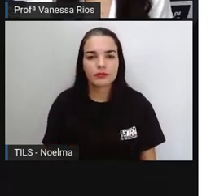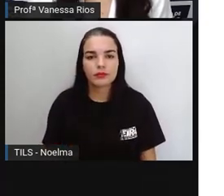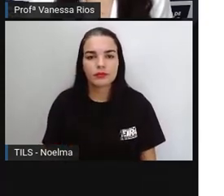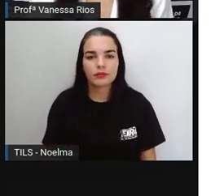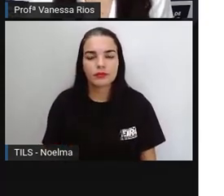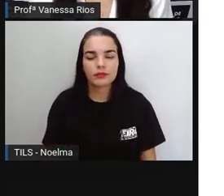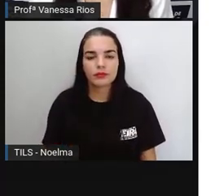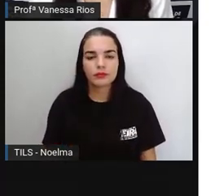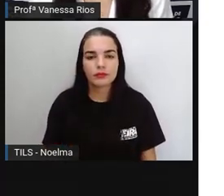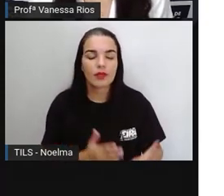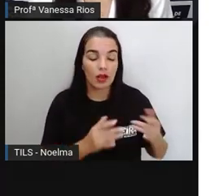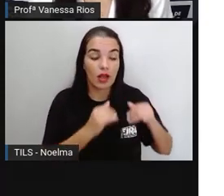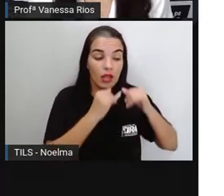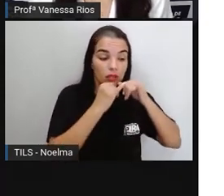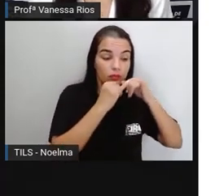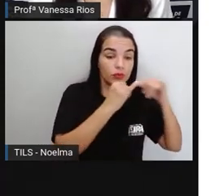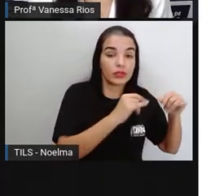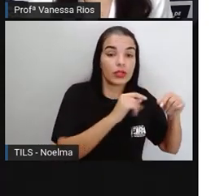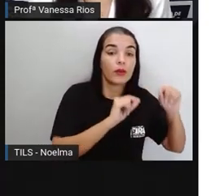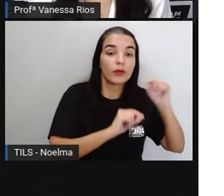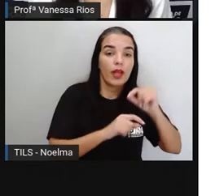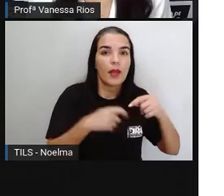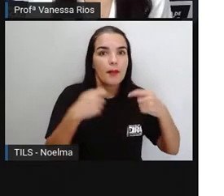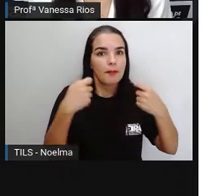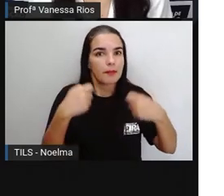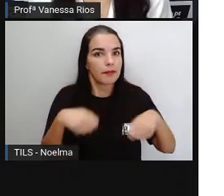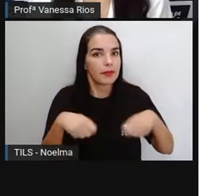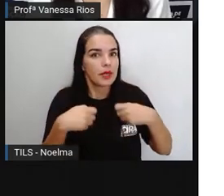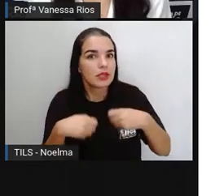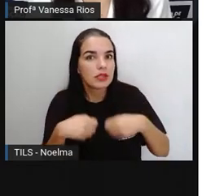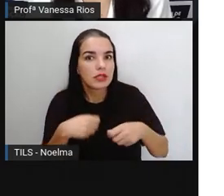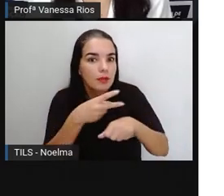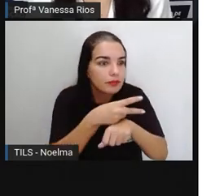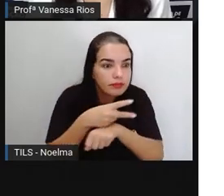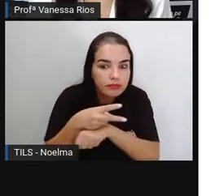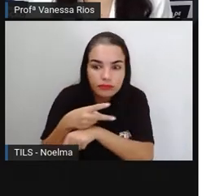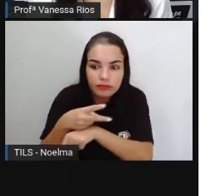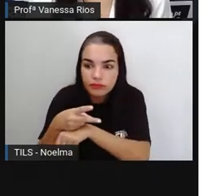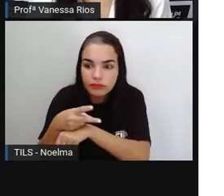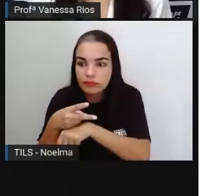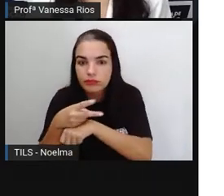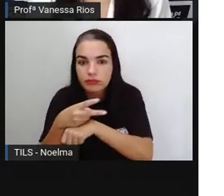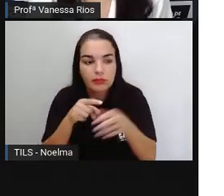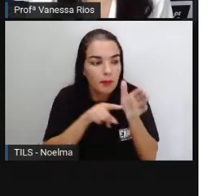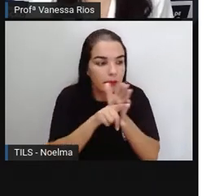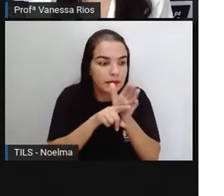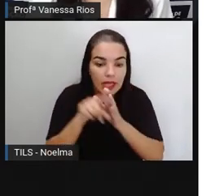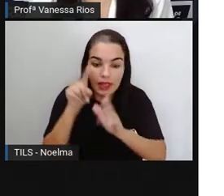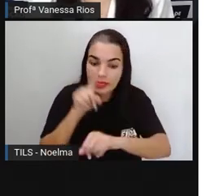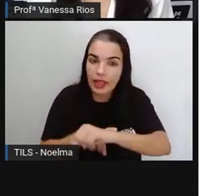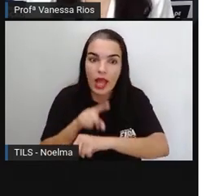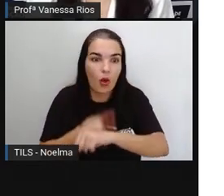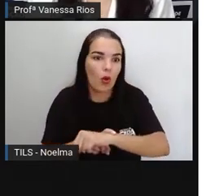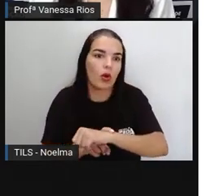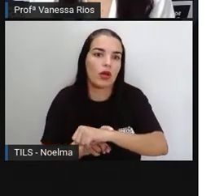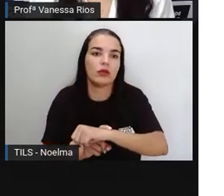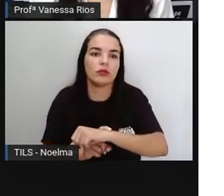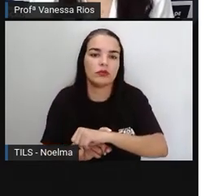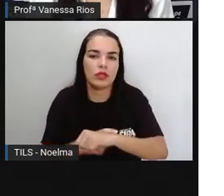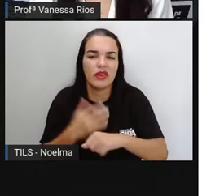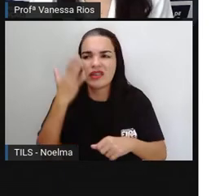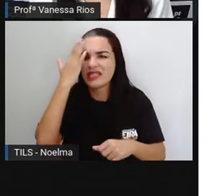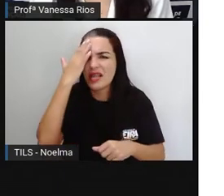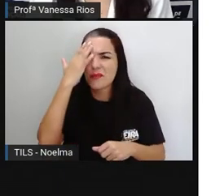A notícia, ela necessita apuração e publicação imediata. A gente não vai querer saber o que aconteceu semana